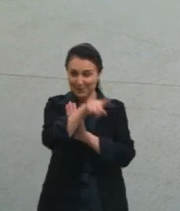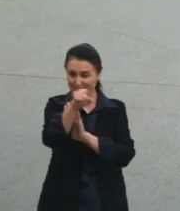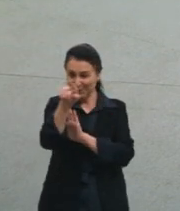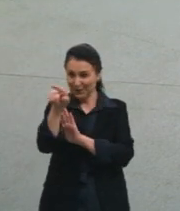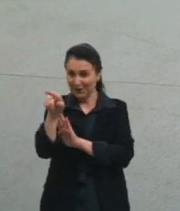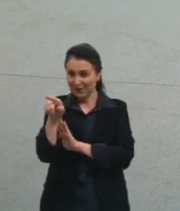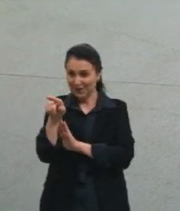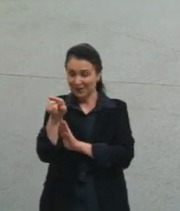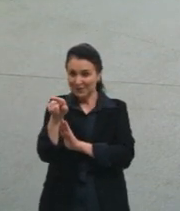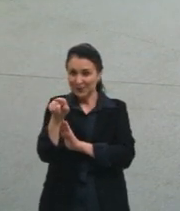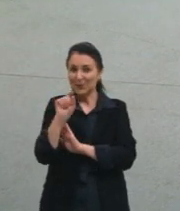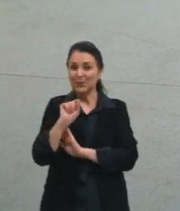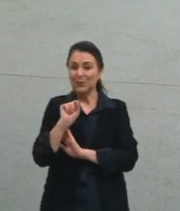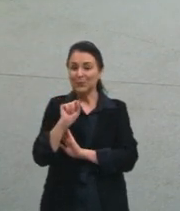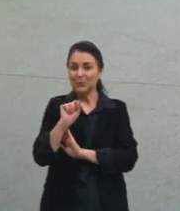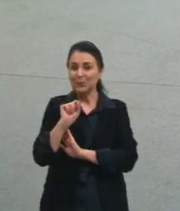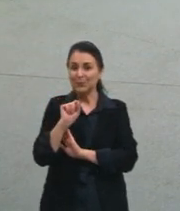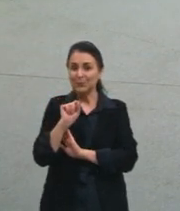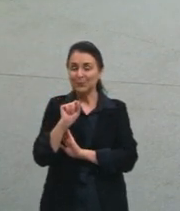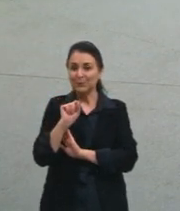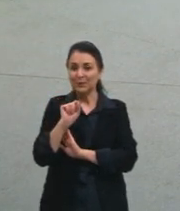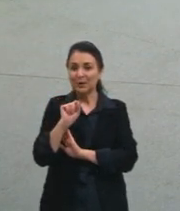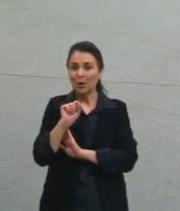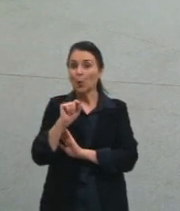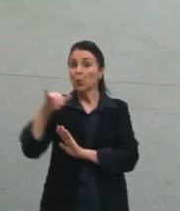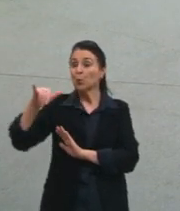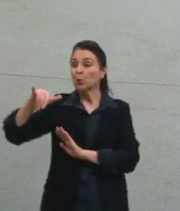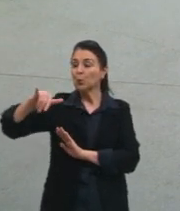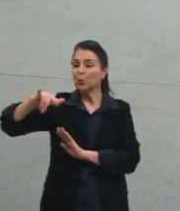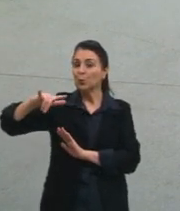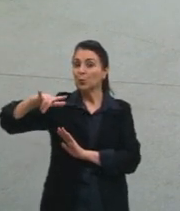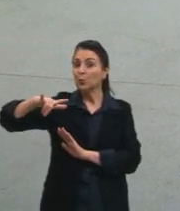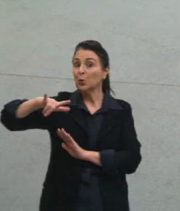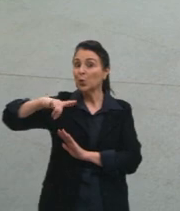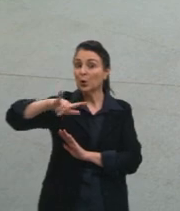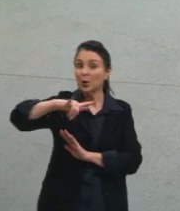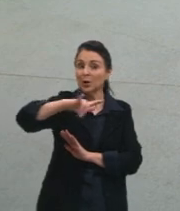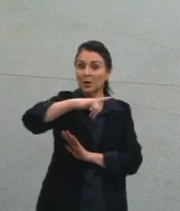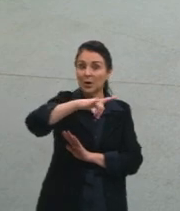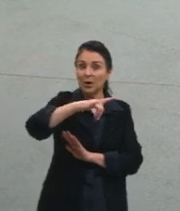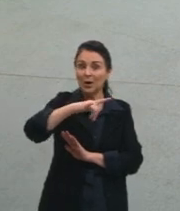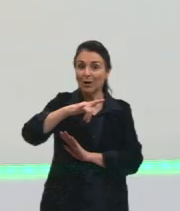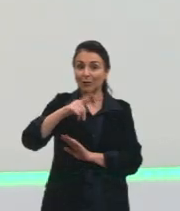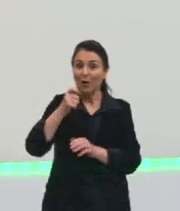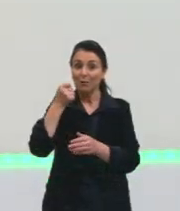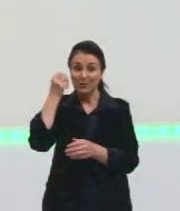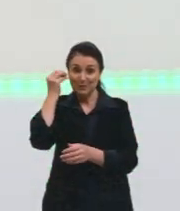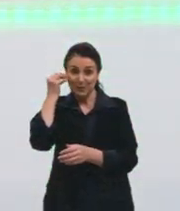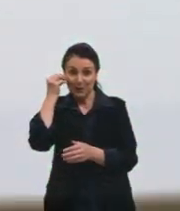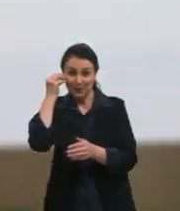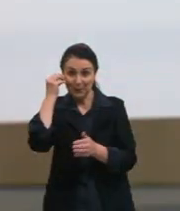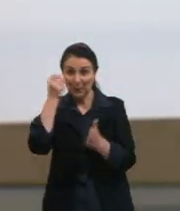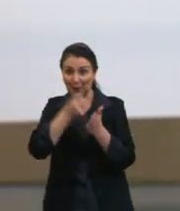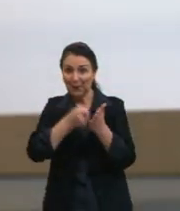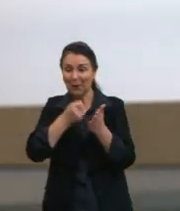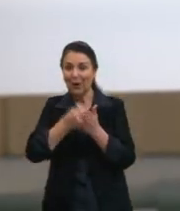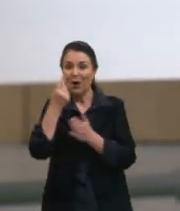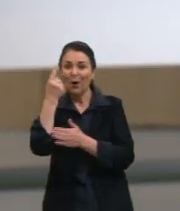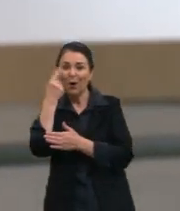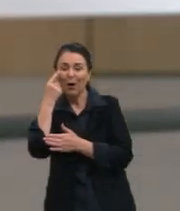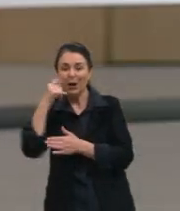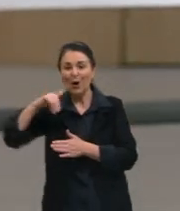Eu trouxe para vocês aqui um drone, vamos ver se ele consegue funcionar? Ó, então, a